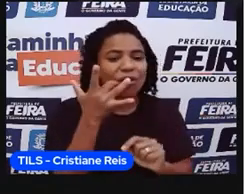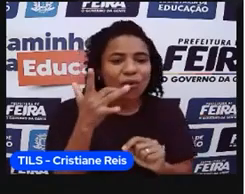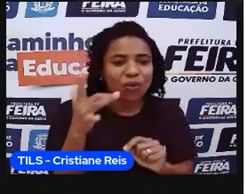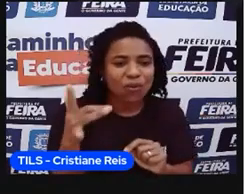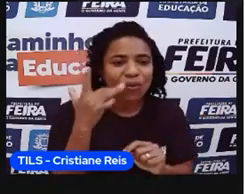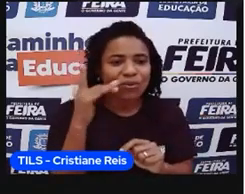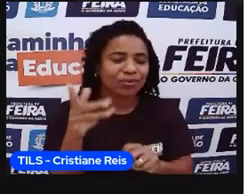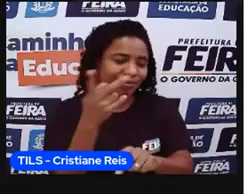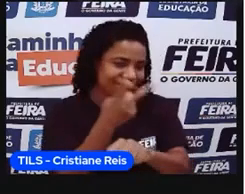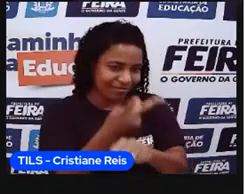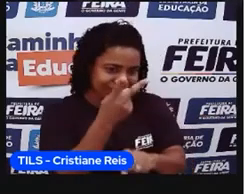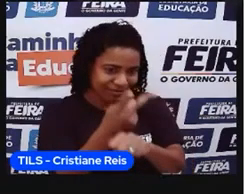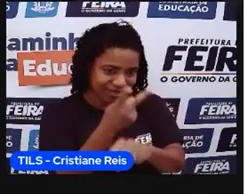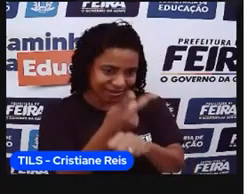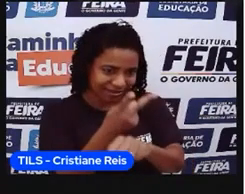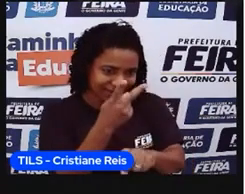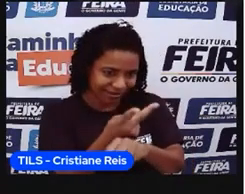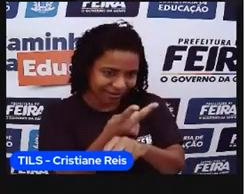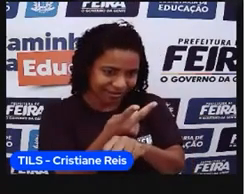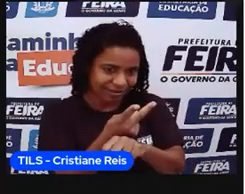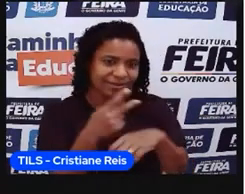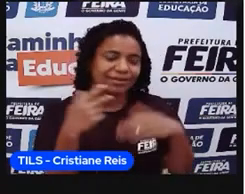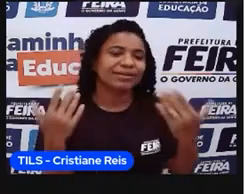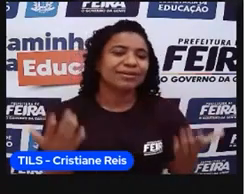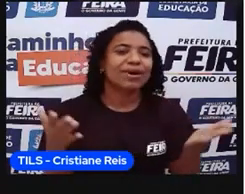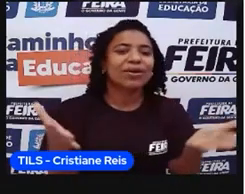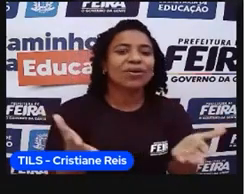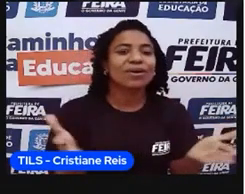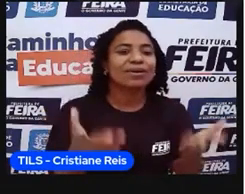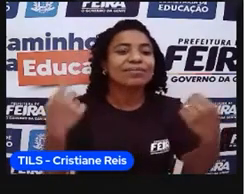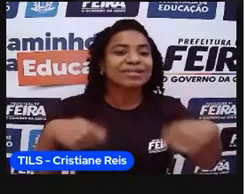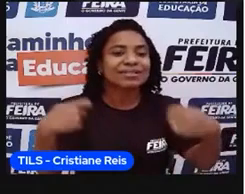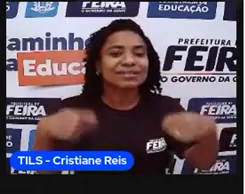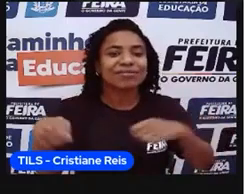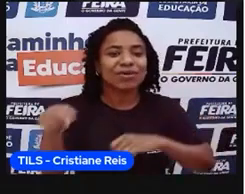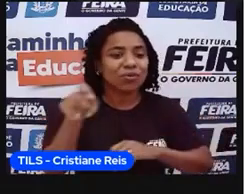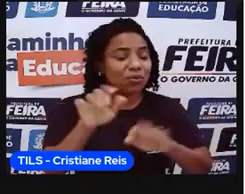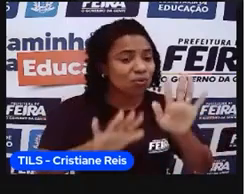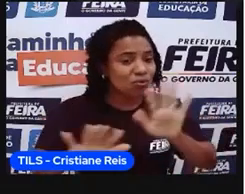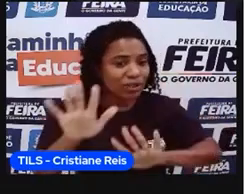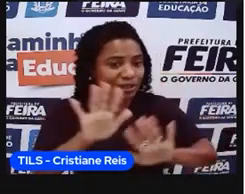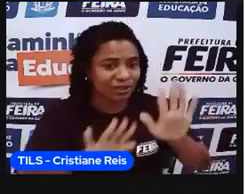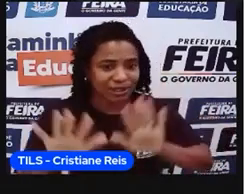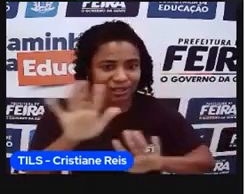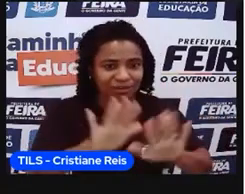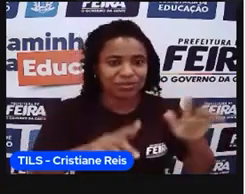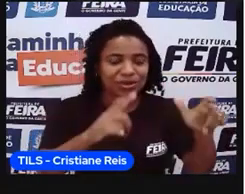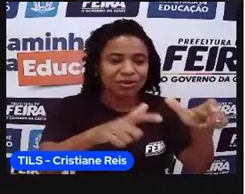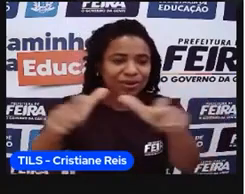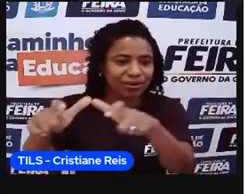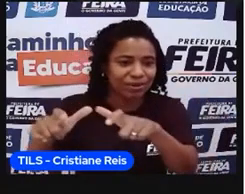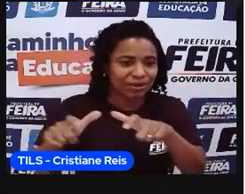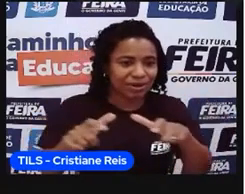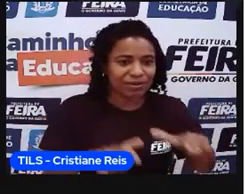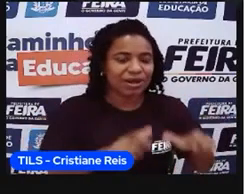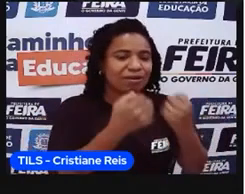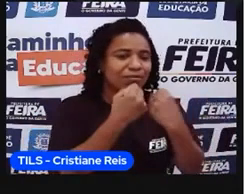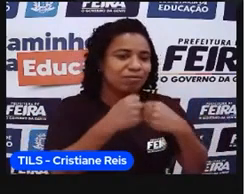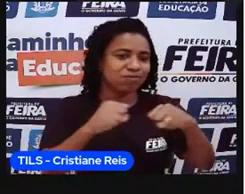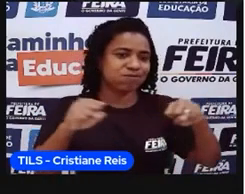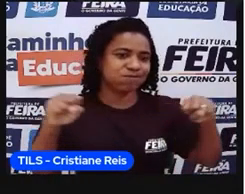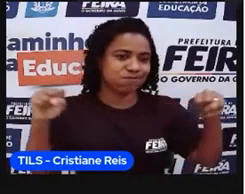interesse deles, desde o início, agora precisava de ter um cuidado maior, um controle maior desse espaço. E aí,